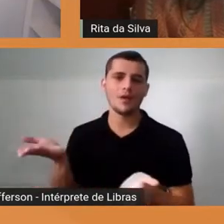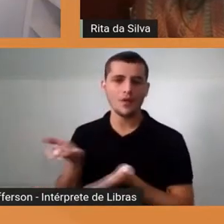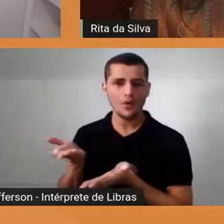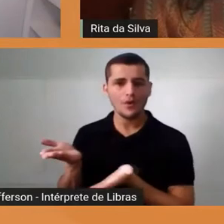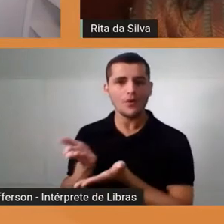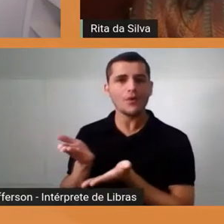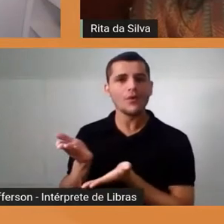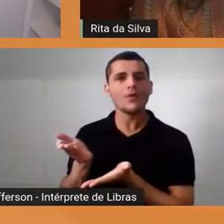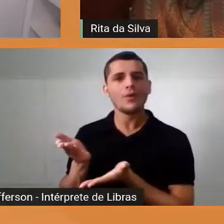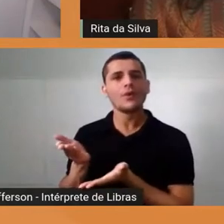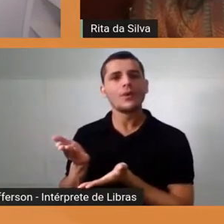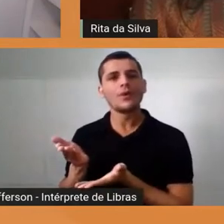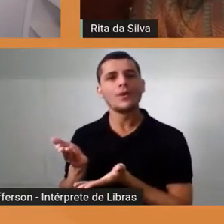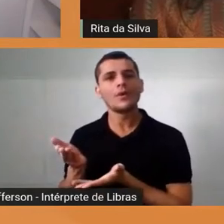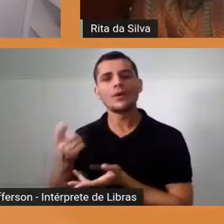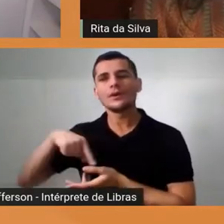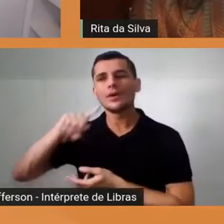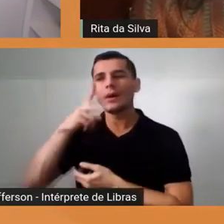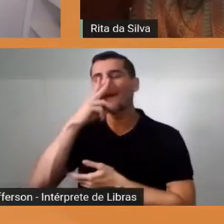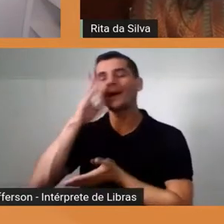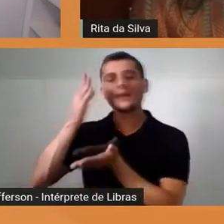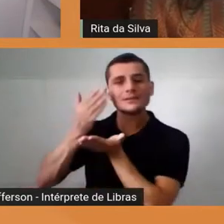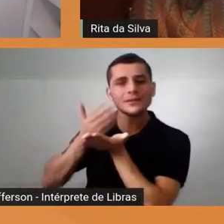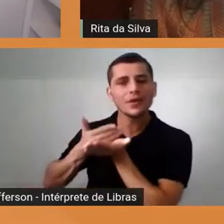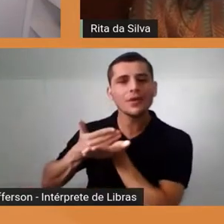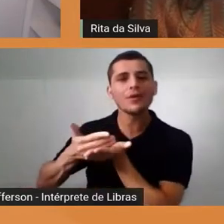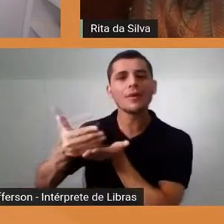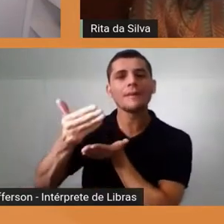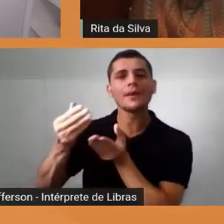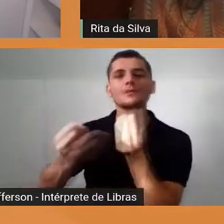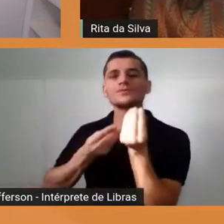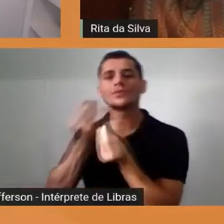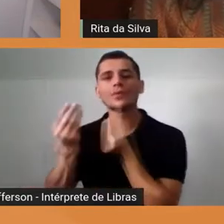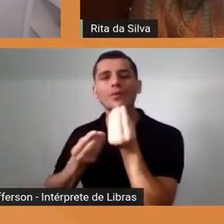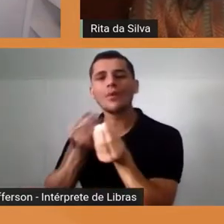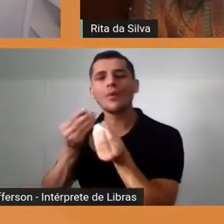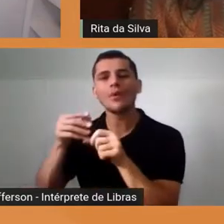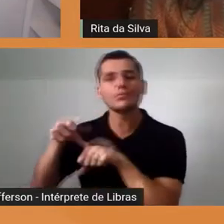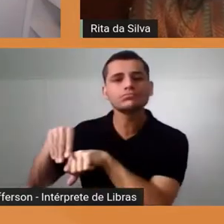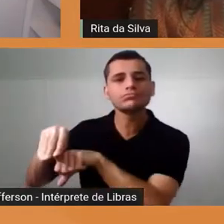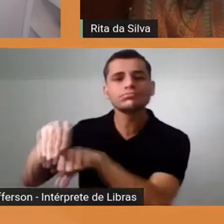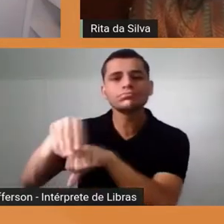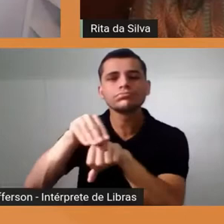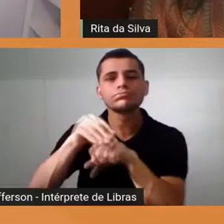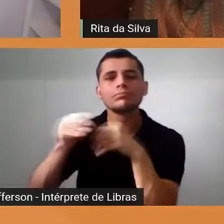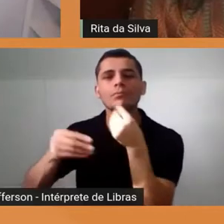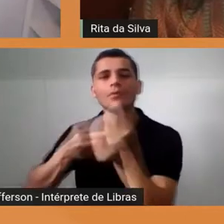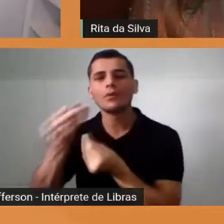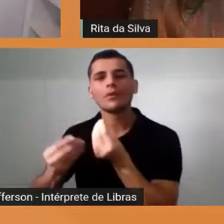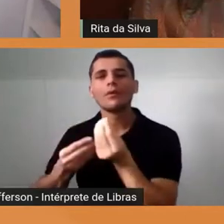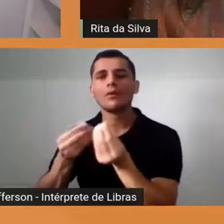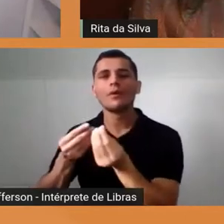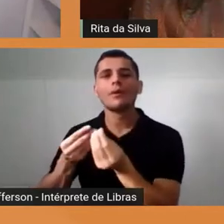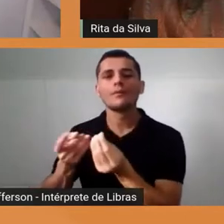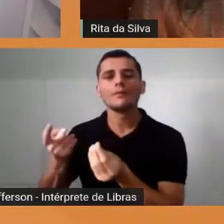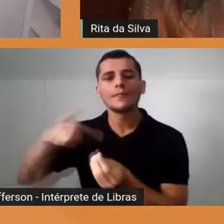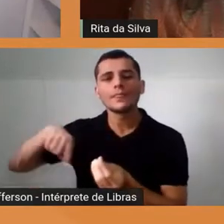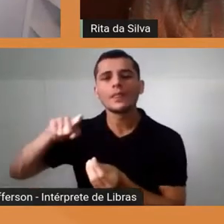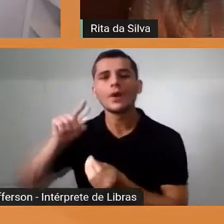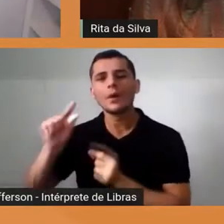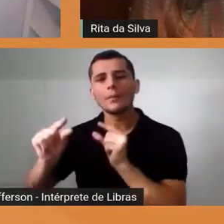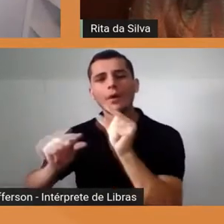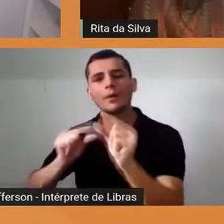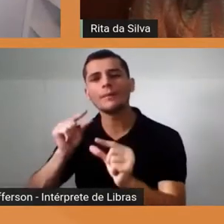o começo de um caminho de conhecer, porque a gente conhece realmente muito pouco,